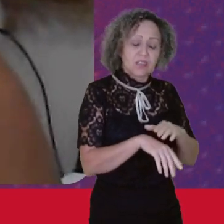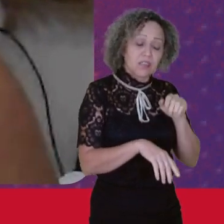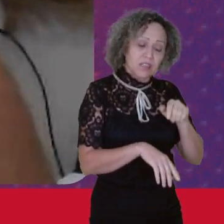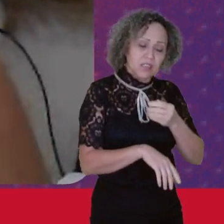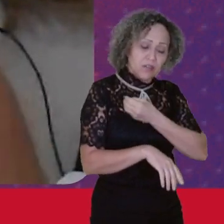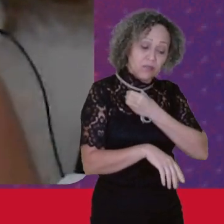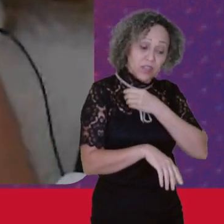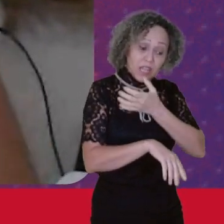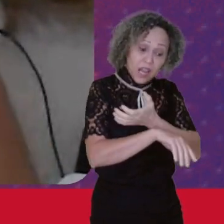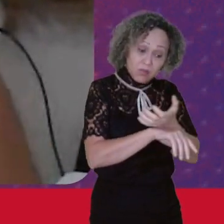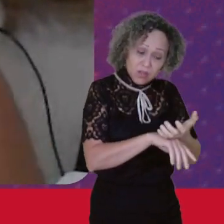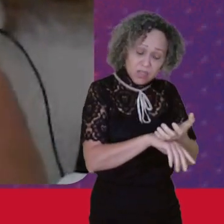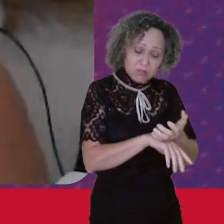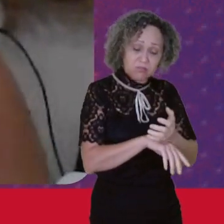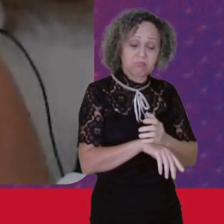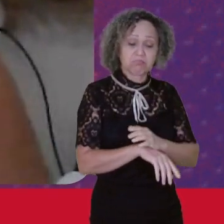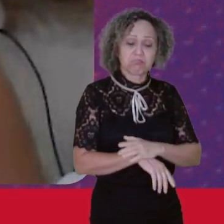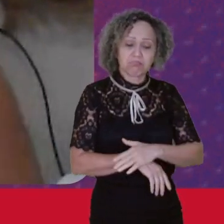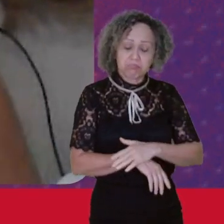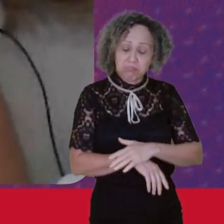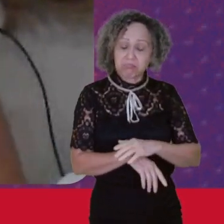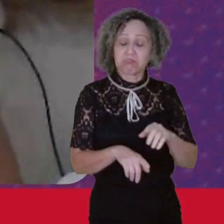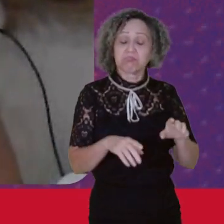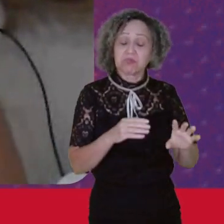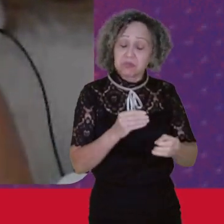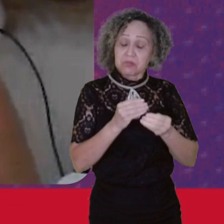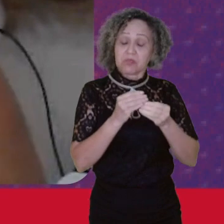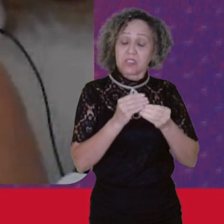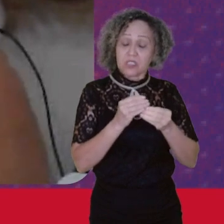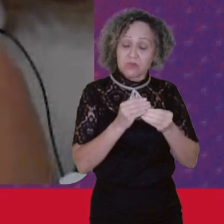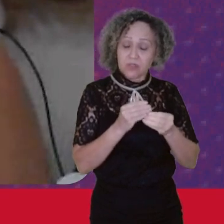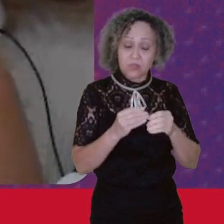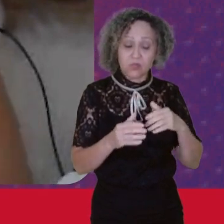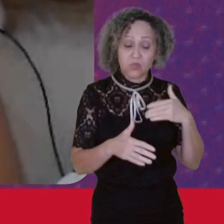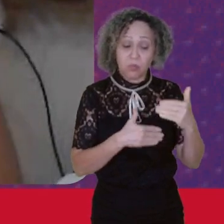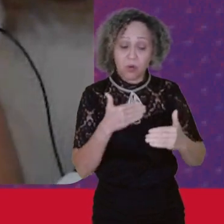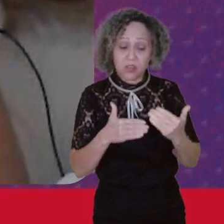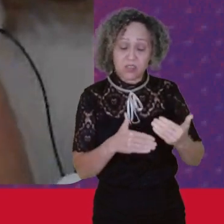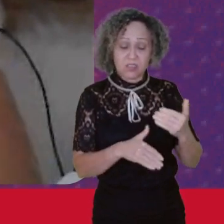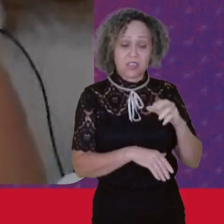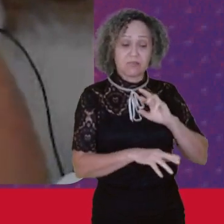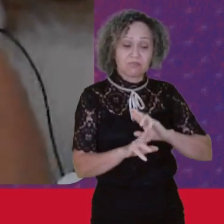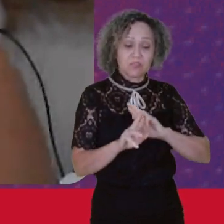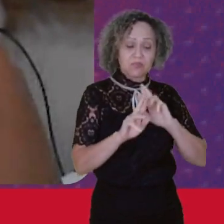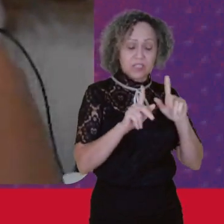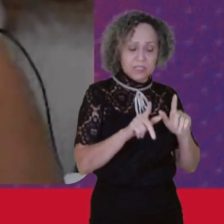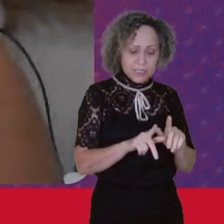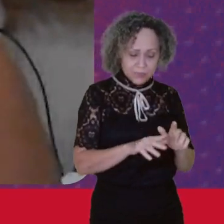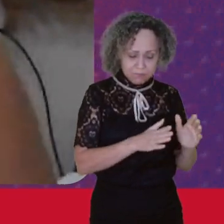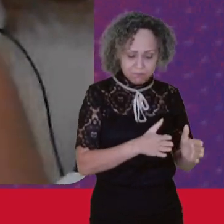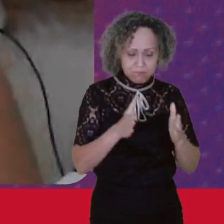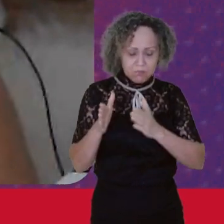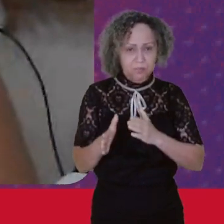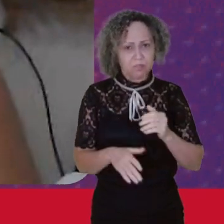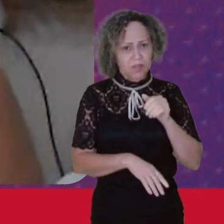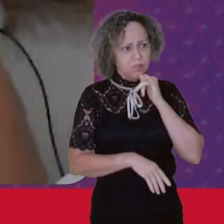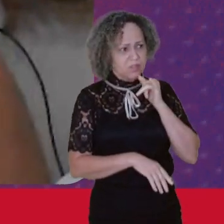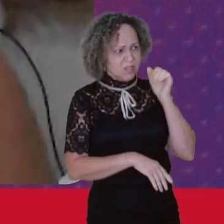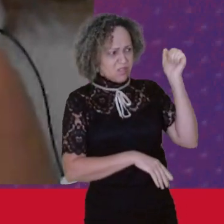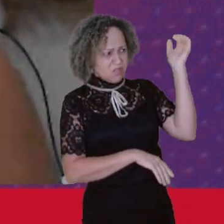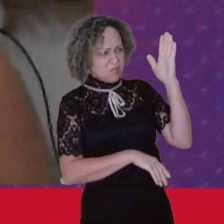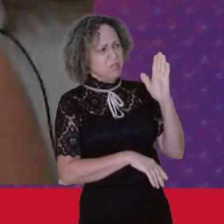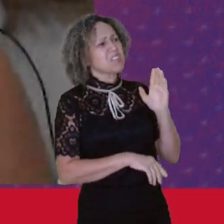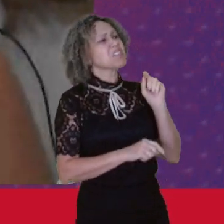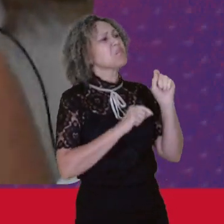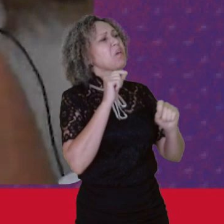De comercialização Que tem suas próprias Diferenciações E passando Muito rapidamente O Brasil Ele é estruturado Num